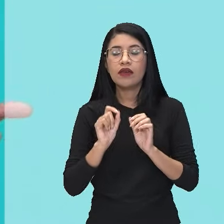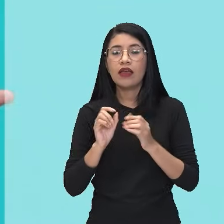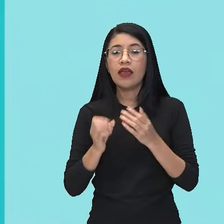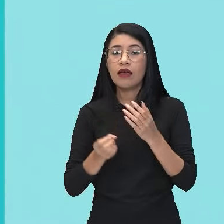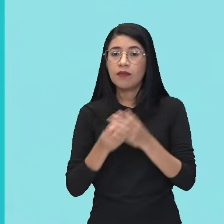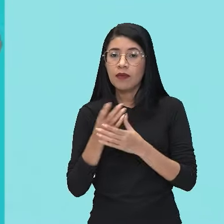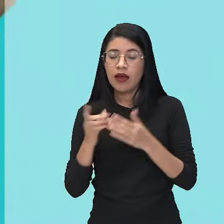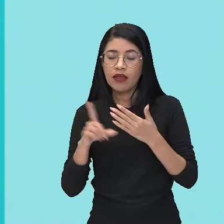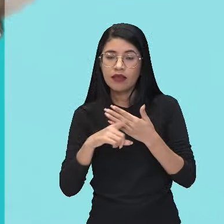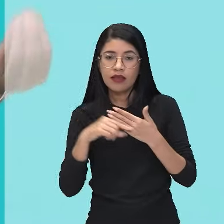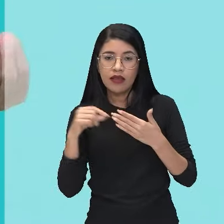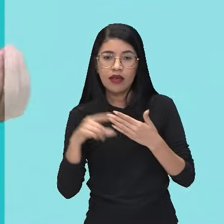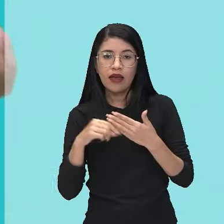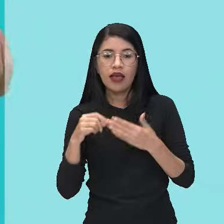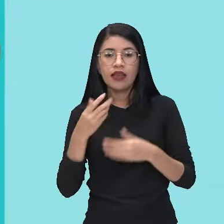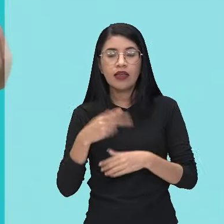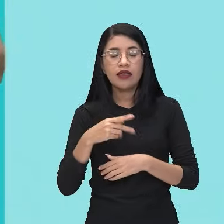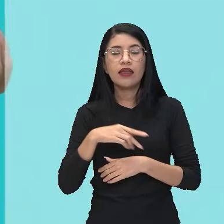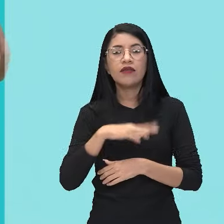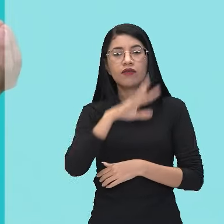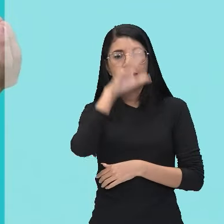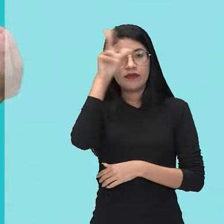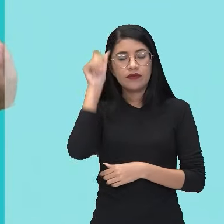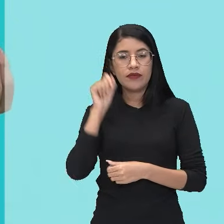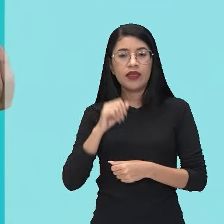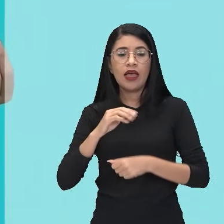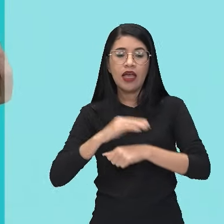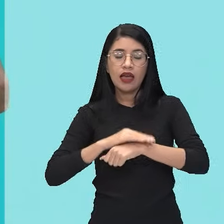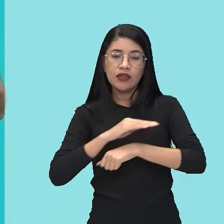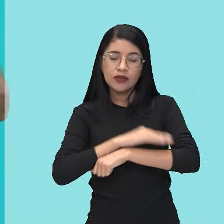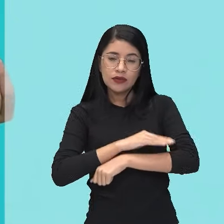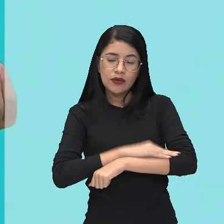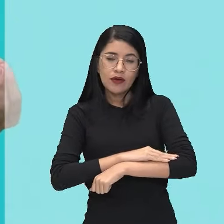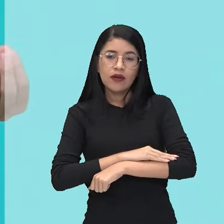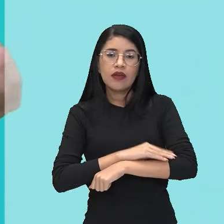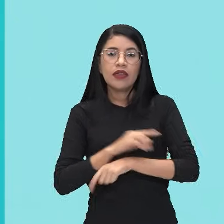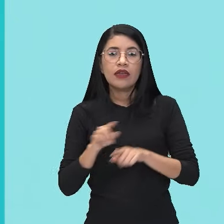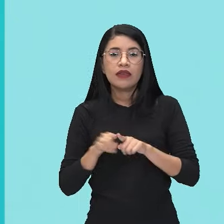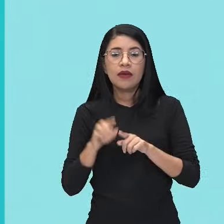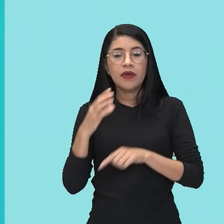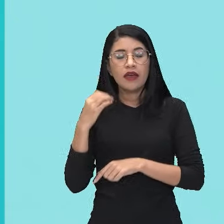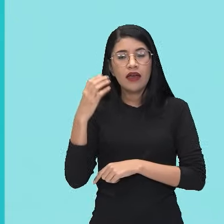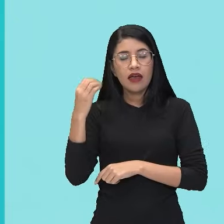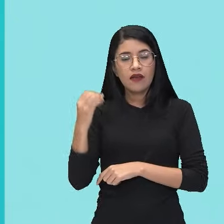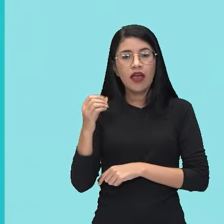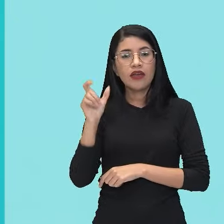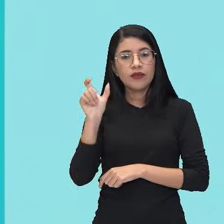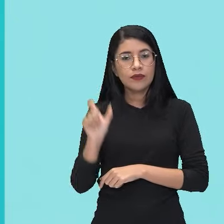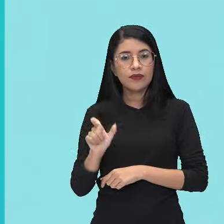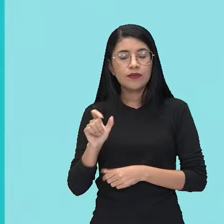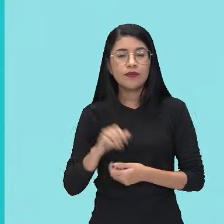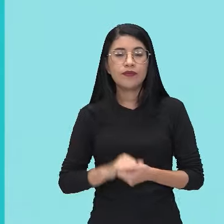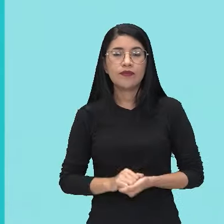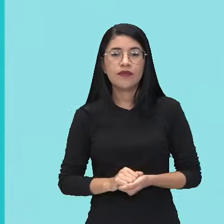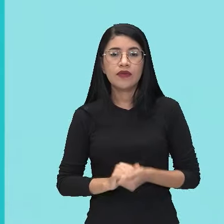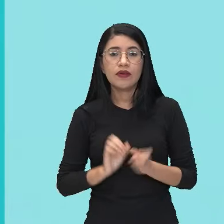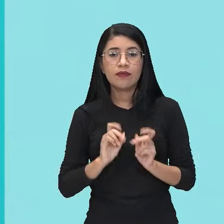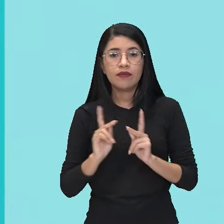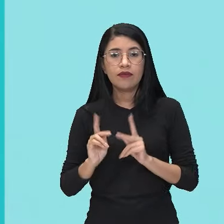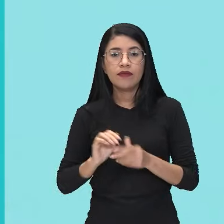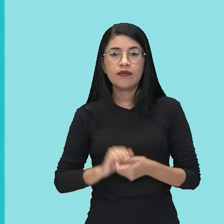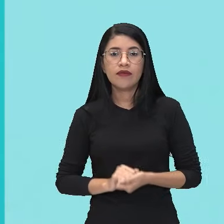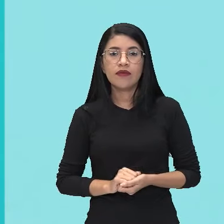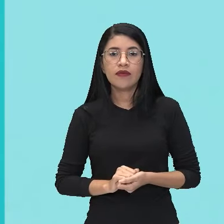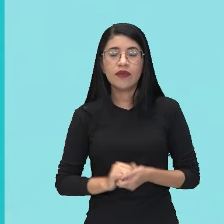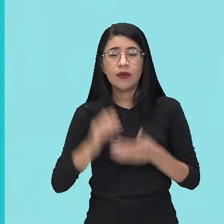regionais. A maravilhosa história do Saptaro Bequê e aí A Viagem Insólita de um Caboclo. Certo, pessoal?